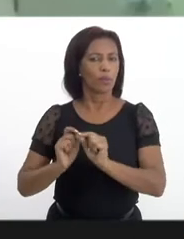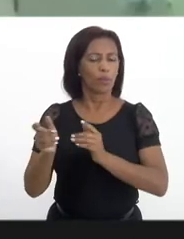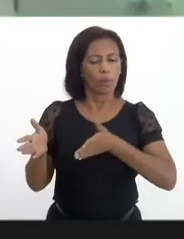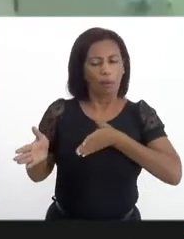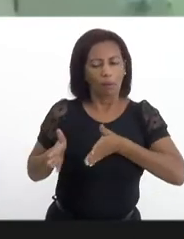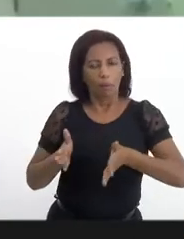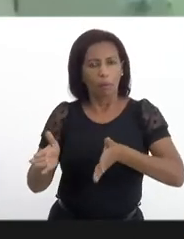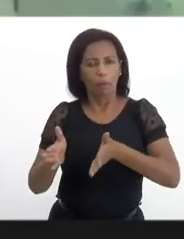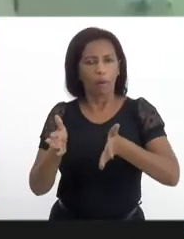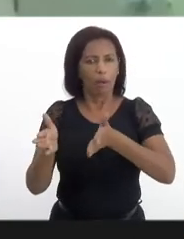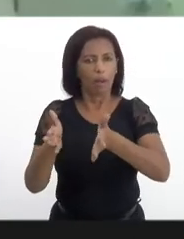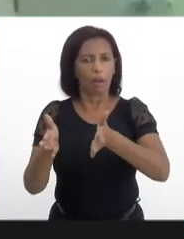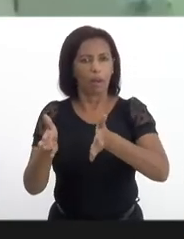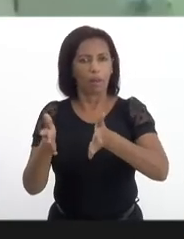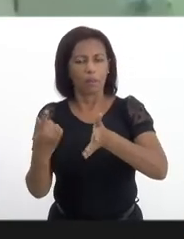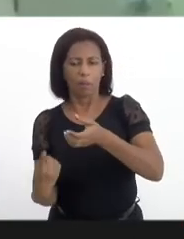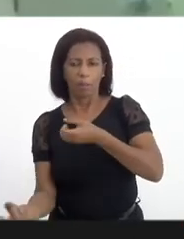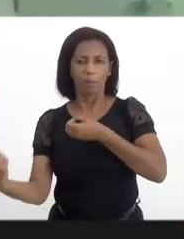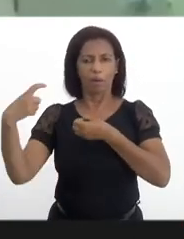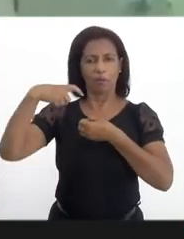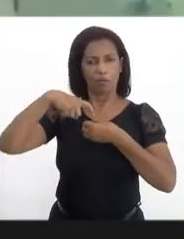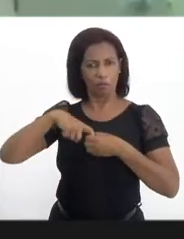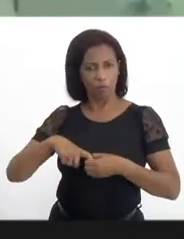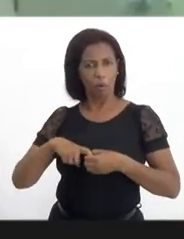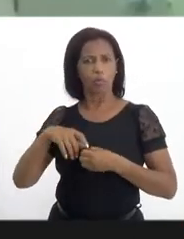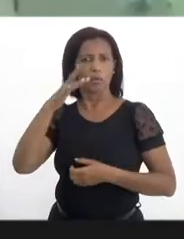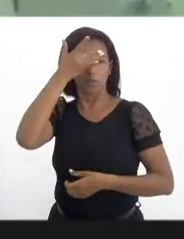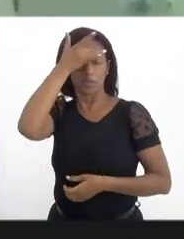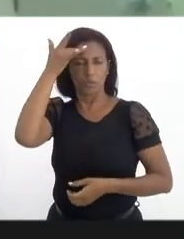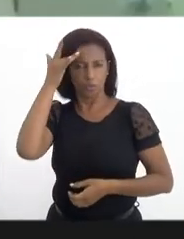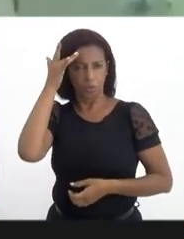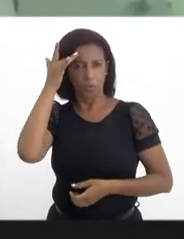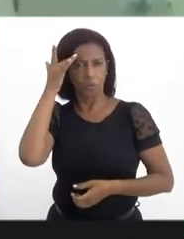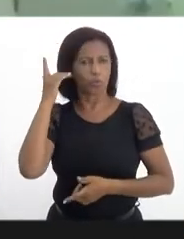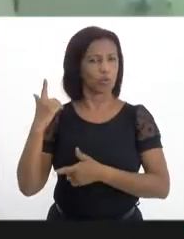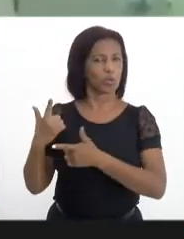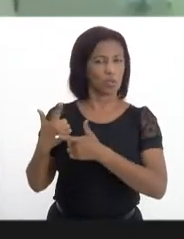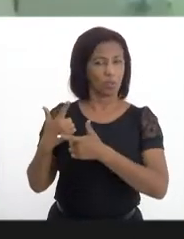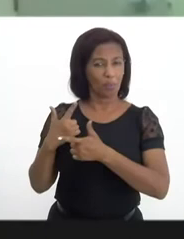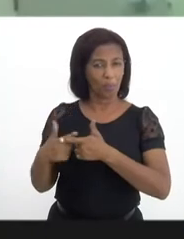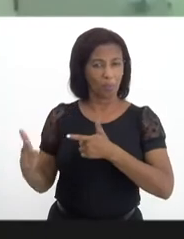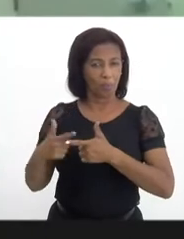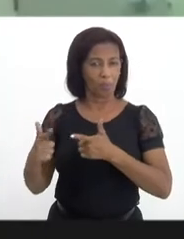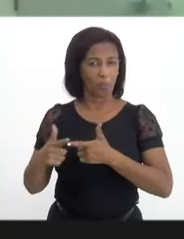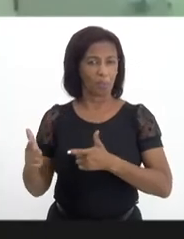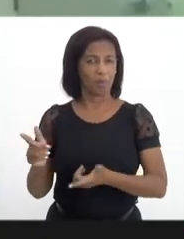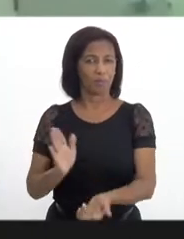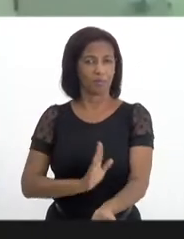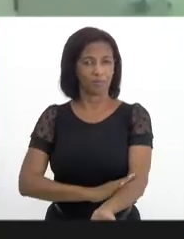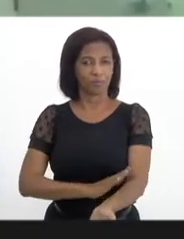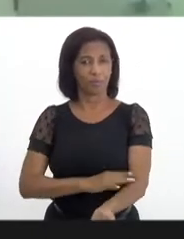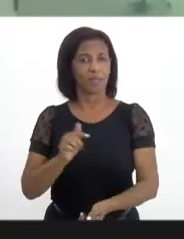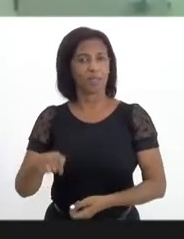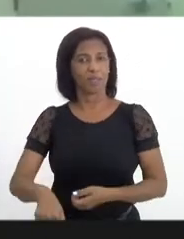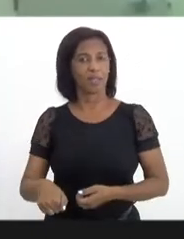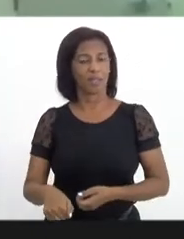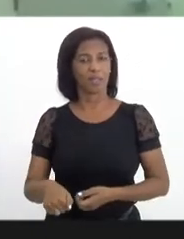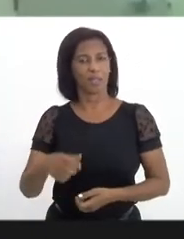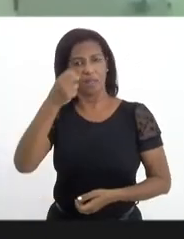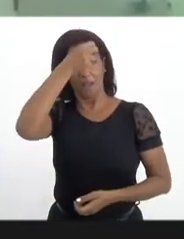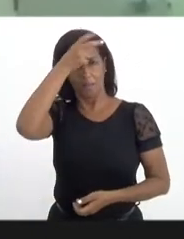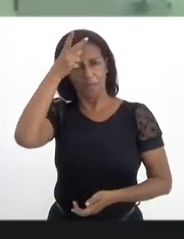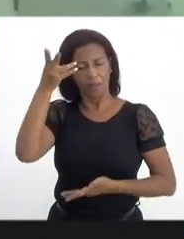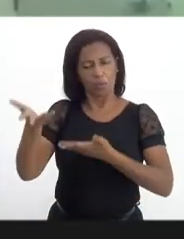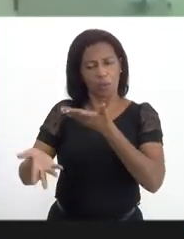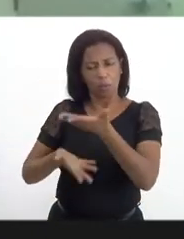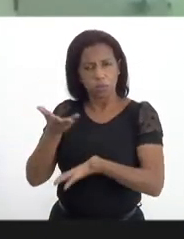caminho para a reinserção dessas pessoas que estão em situação de dependência química, e aqui a Prefeitura do Rio investiu nesse